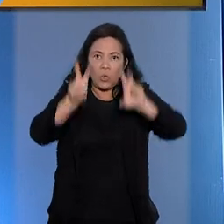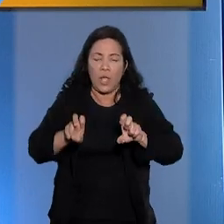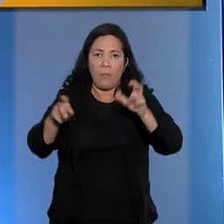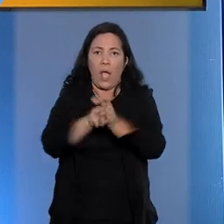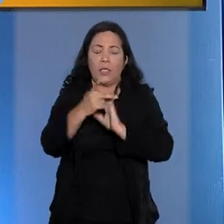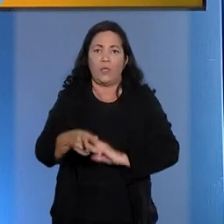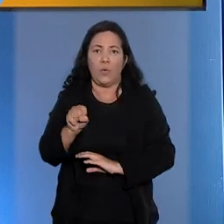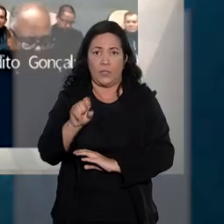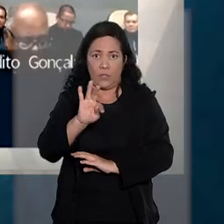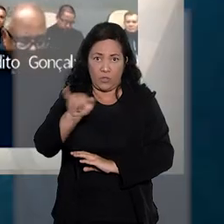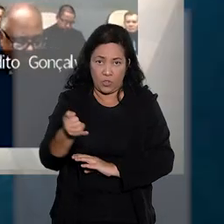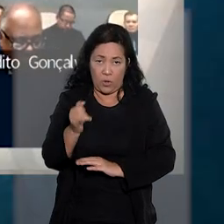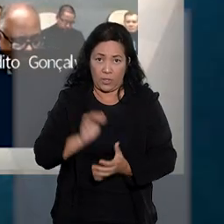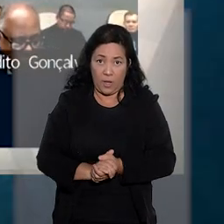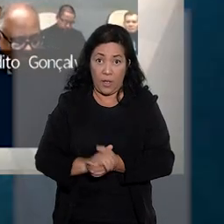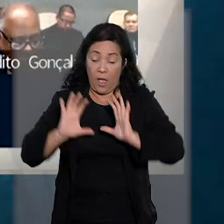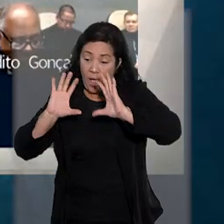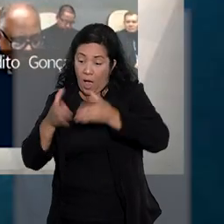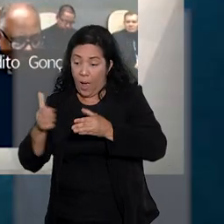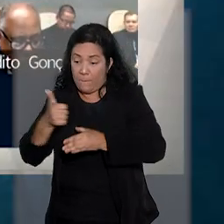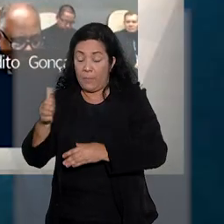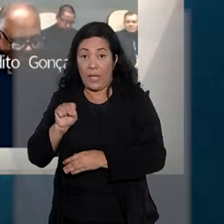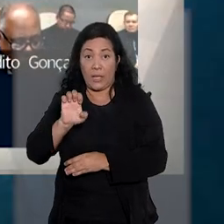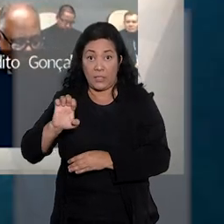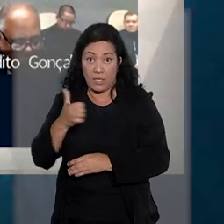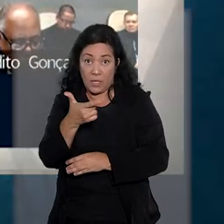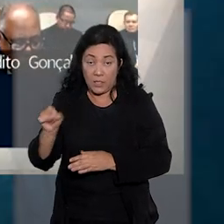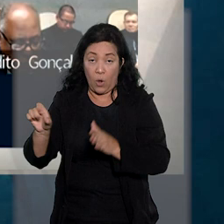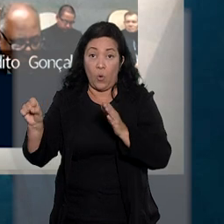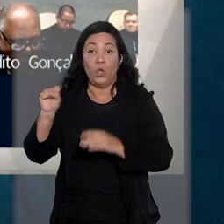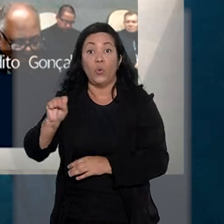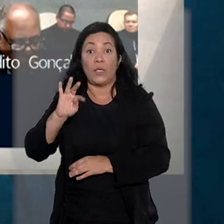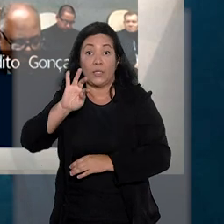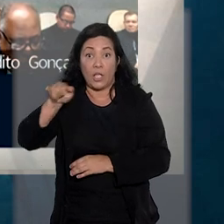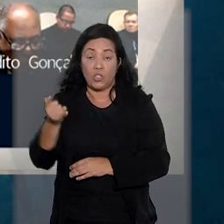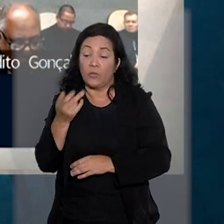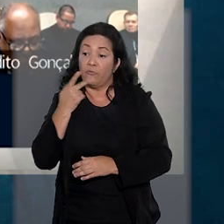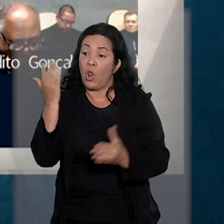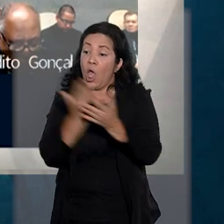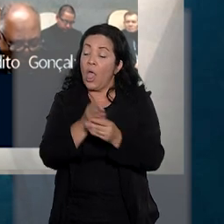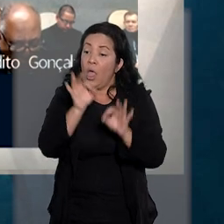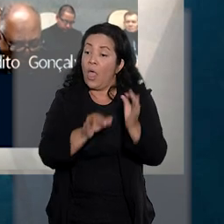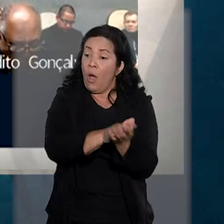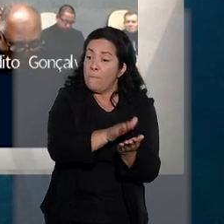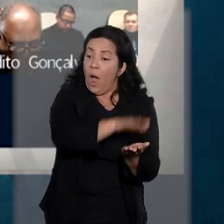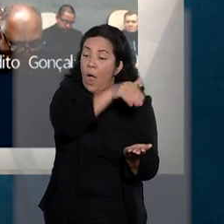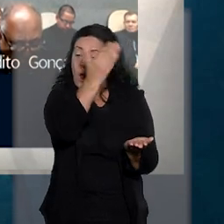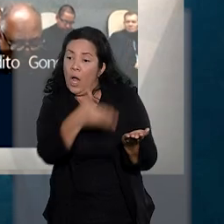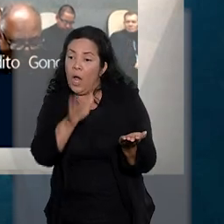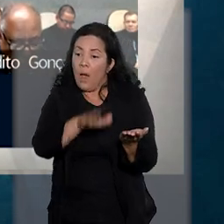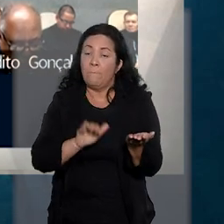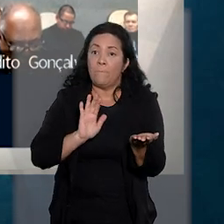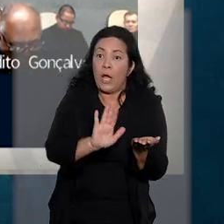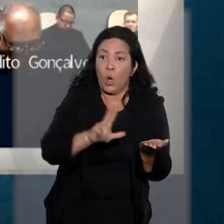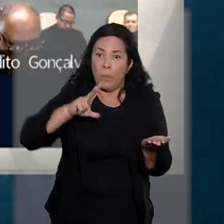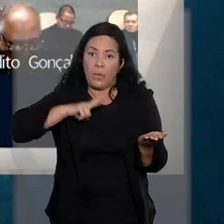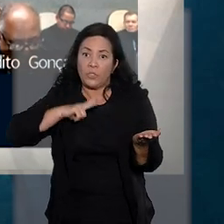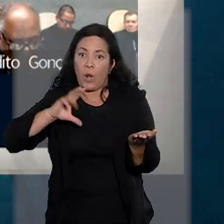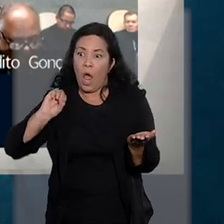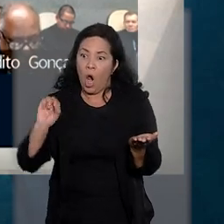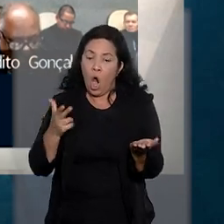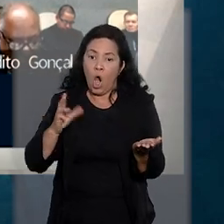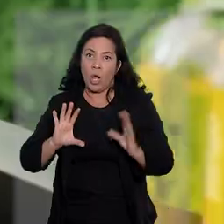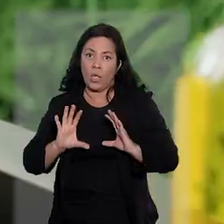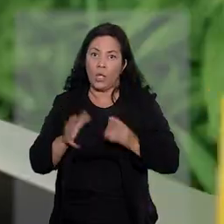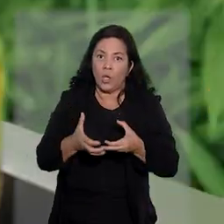STJ. A decisão da primeira sessão do STJ de suspender a tramitação das ações individuais ou